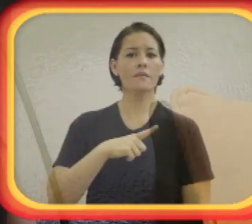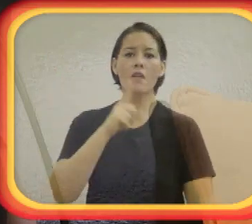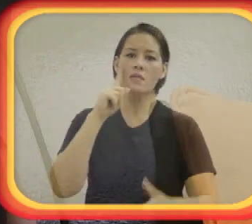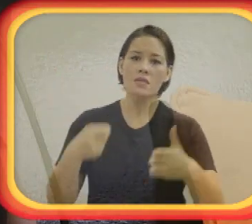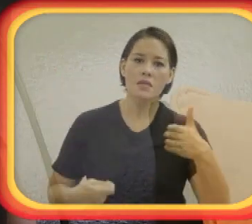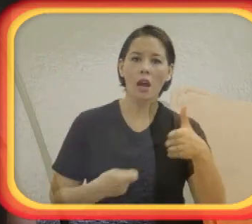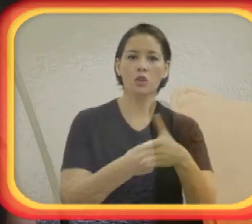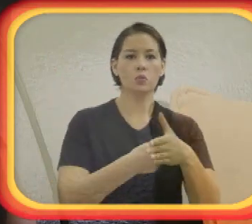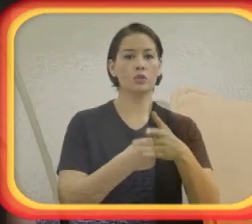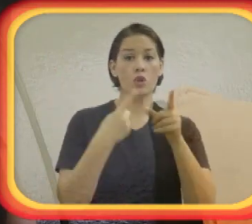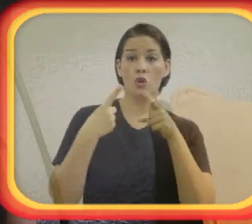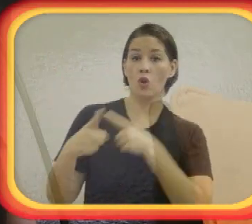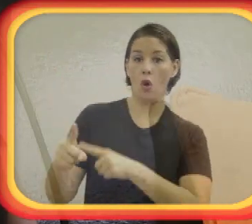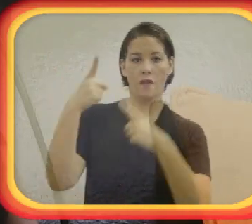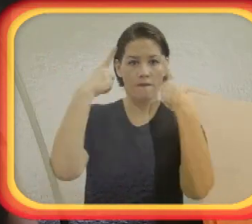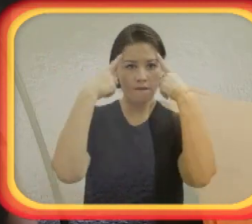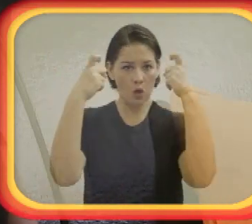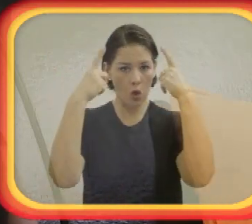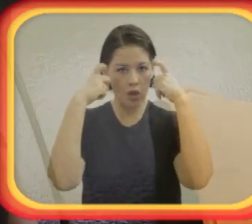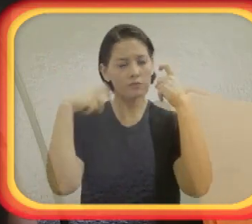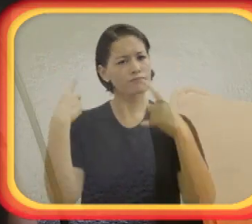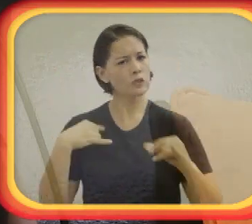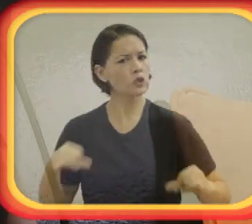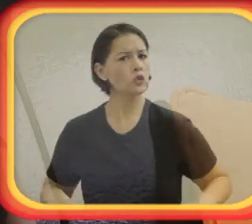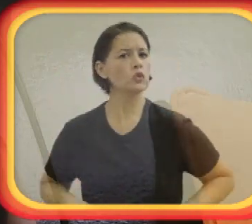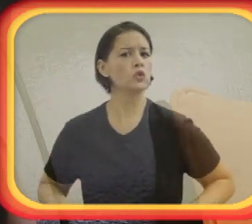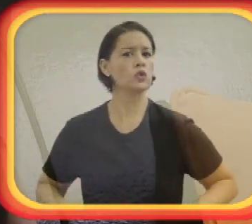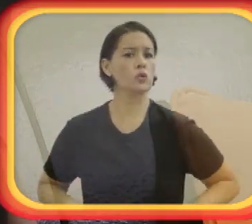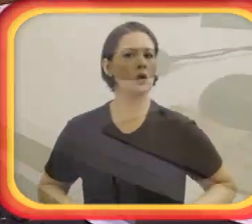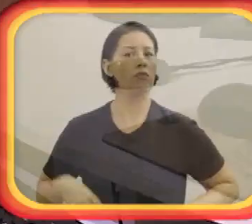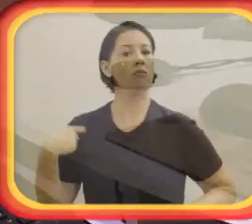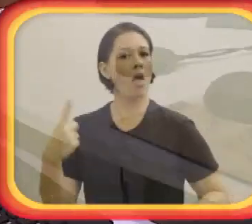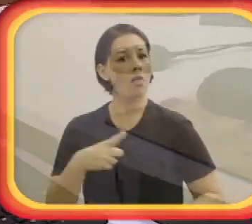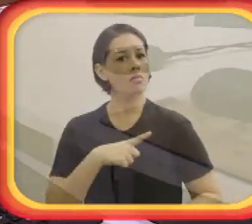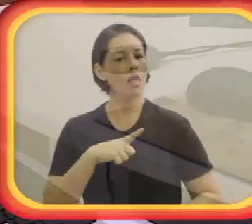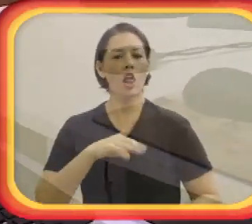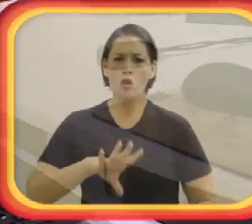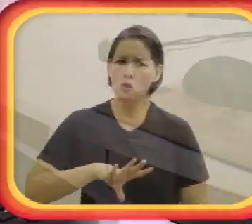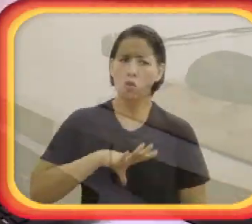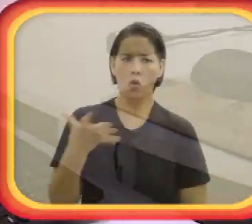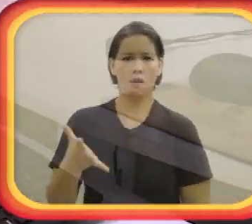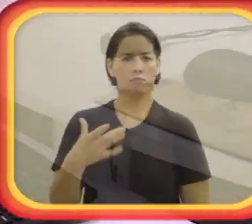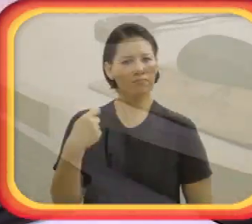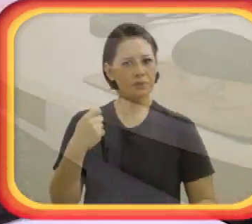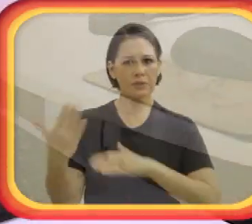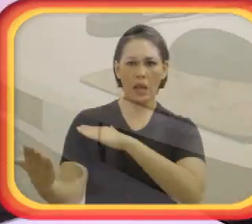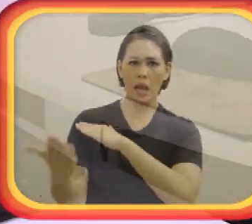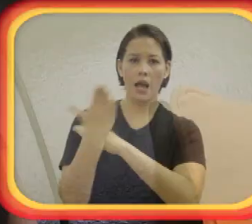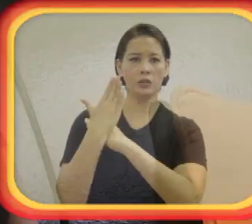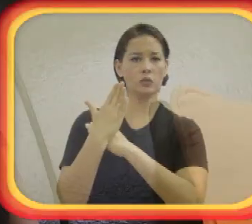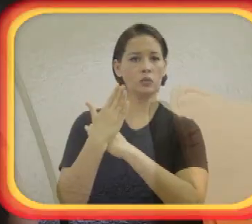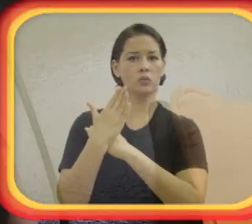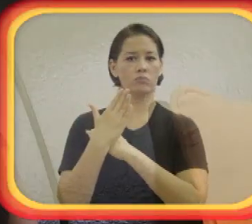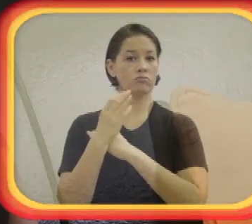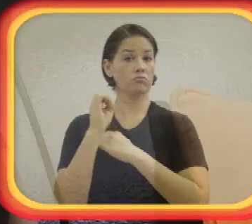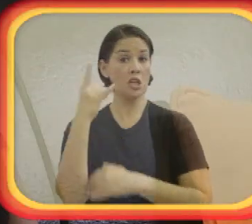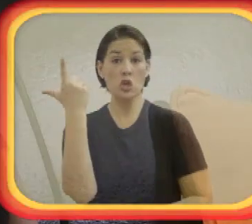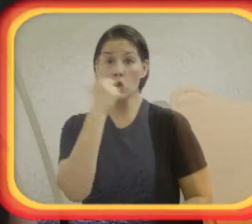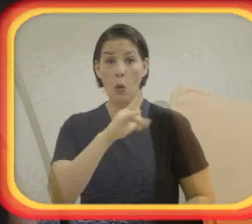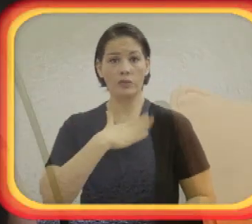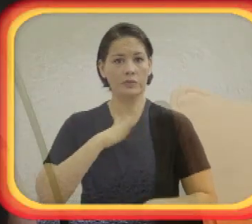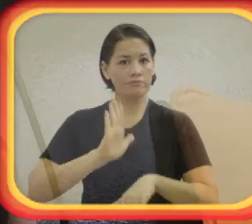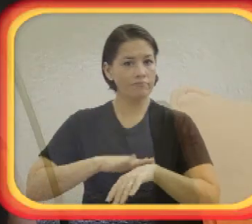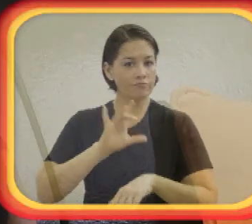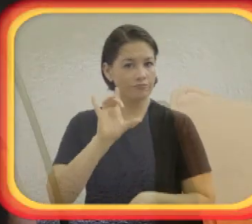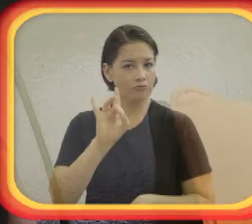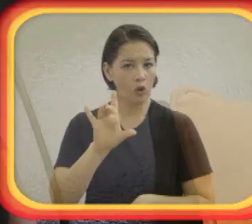a gente marcar um território. Nós temos que estar presentes. Nós precisamos nos aproximar das mulheres